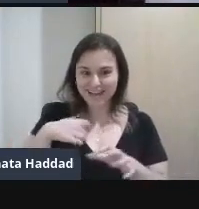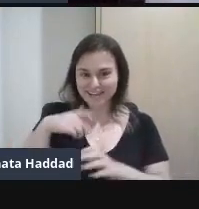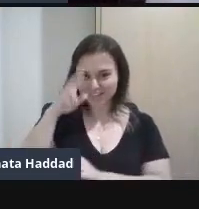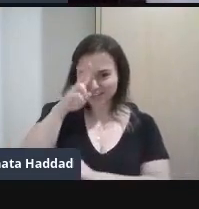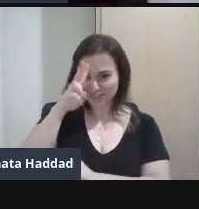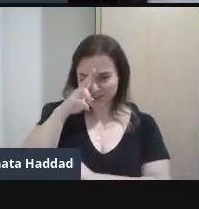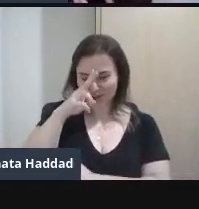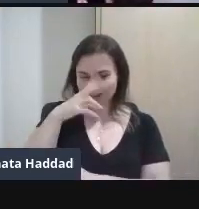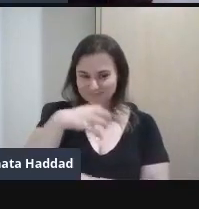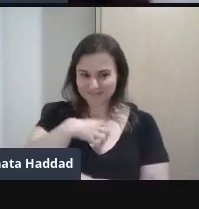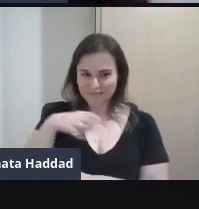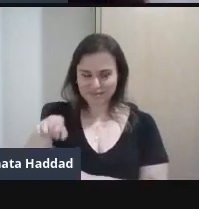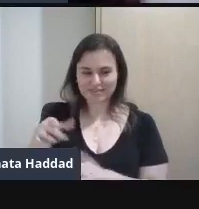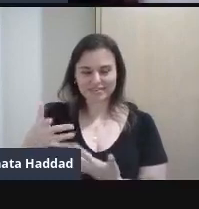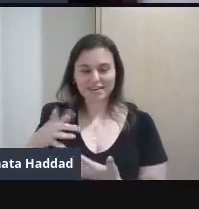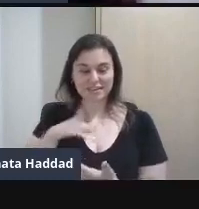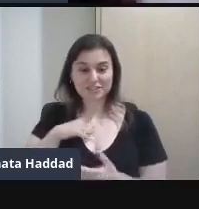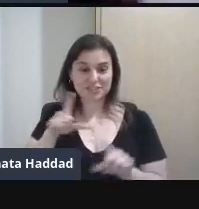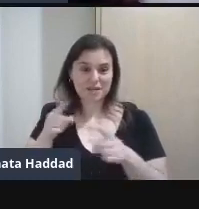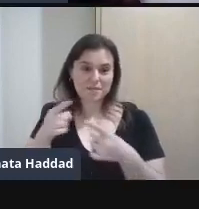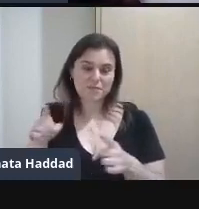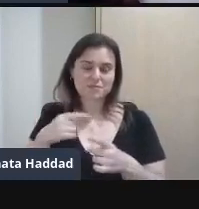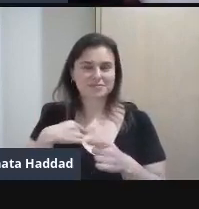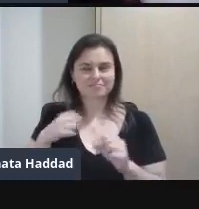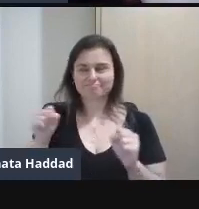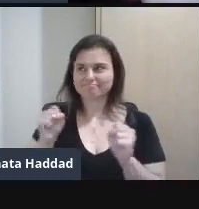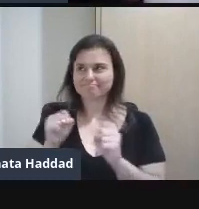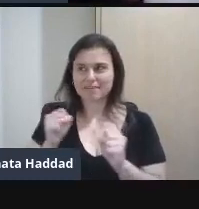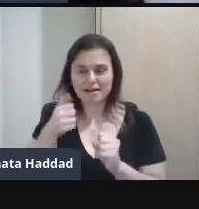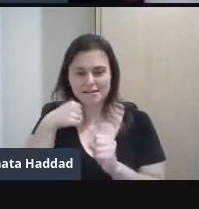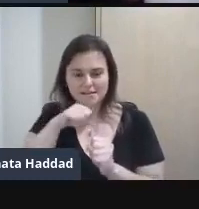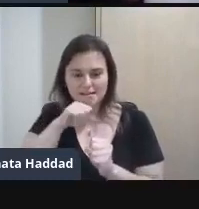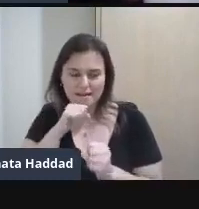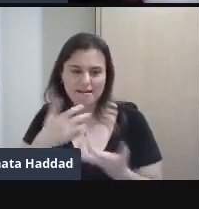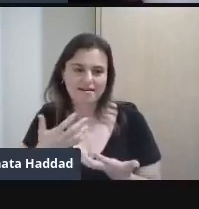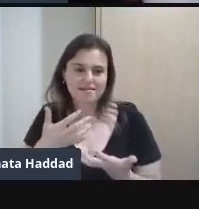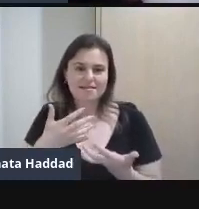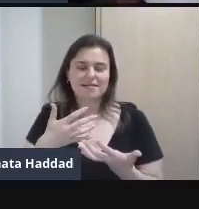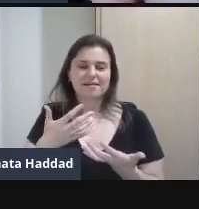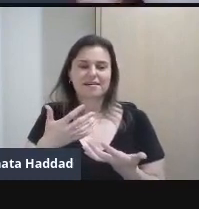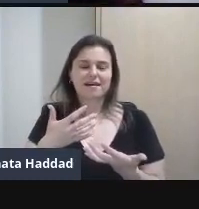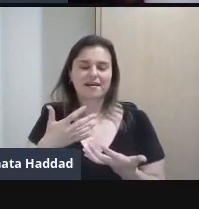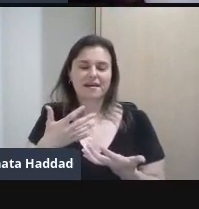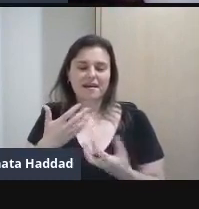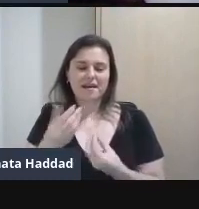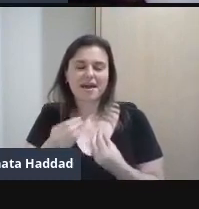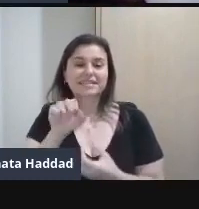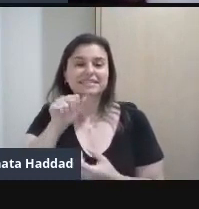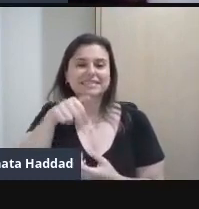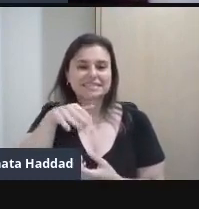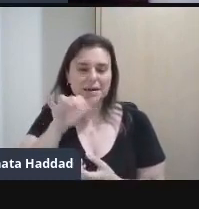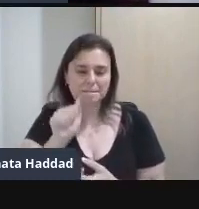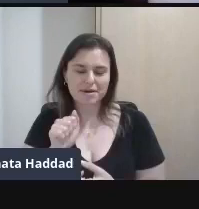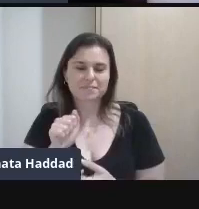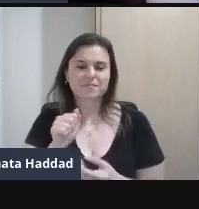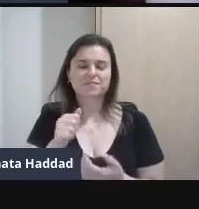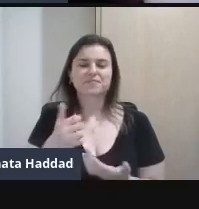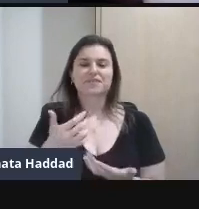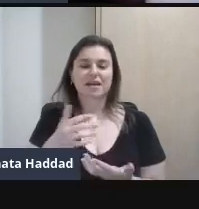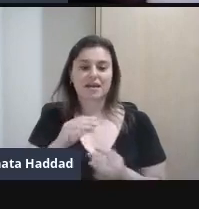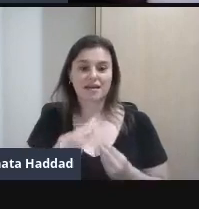tinha música A mãe dela Gostava muito De samba E essa mulher Ela começa Ela ganha uma guitarra Na sua